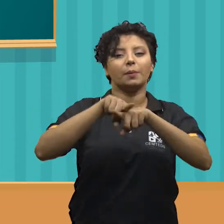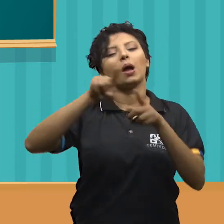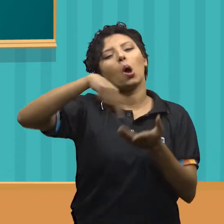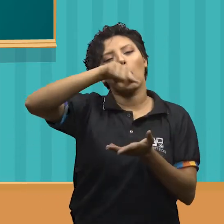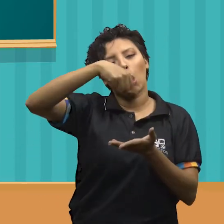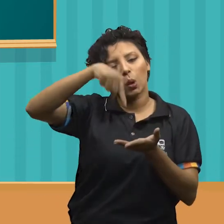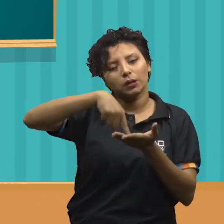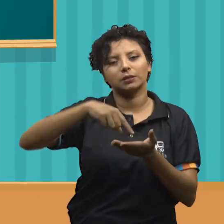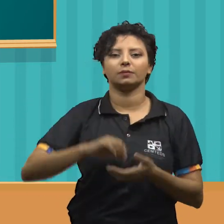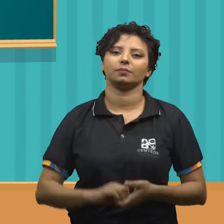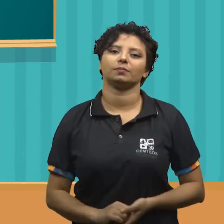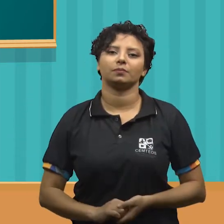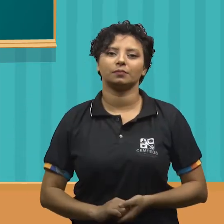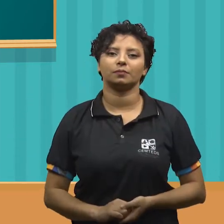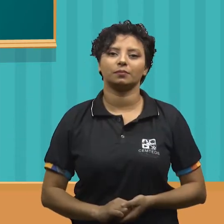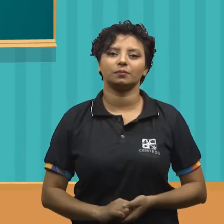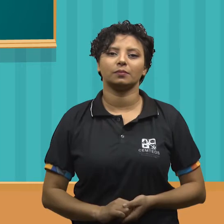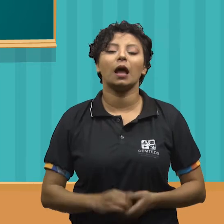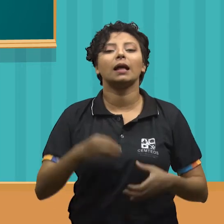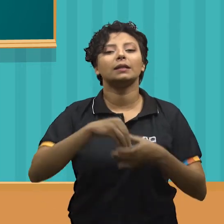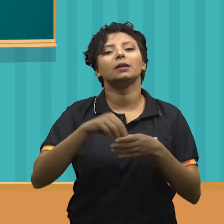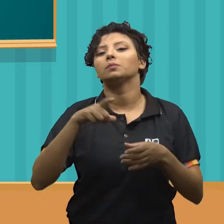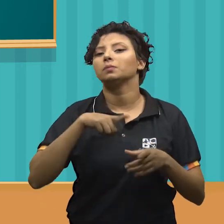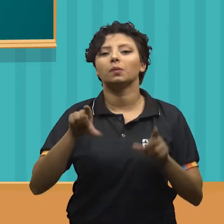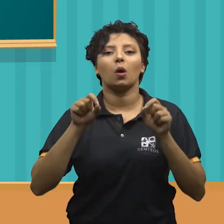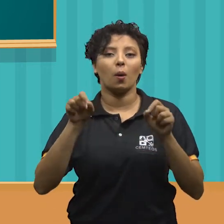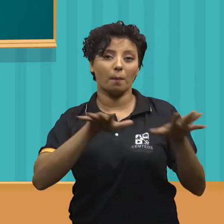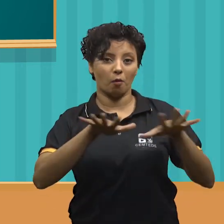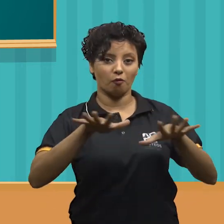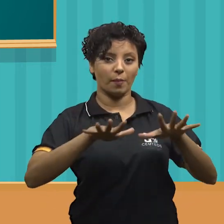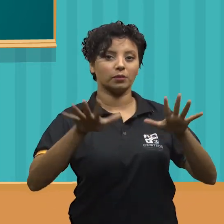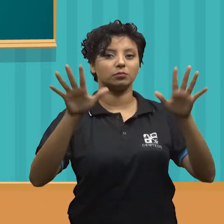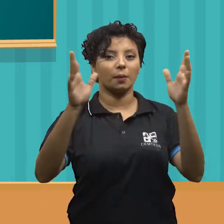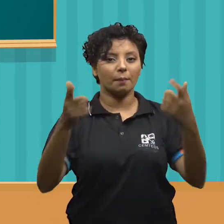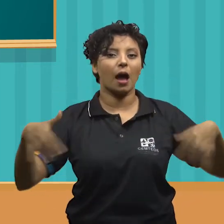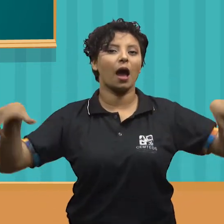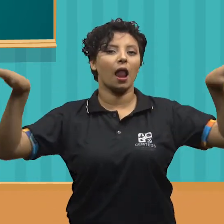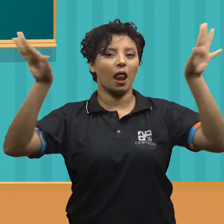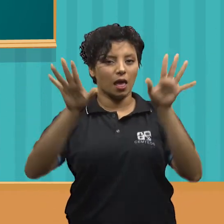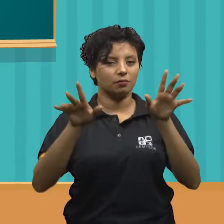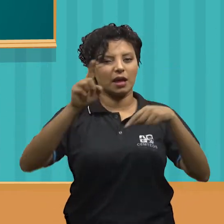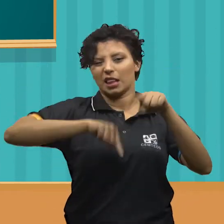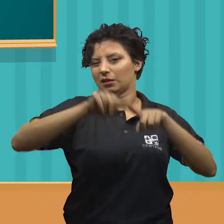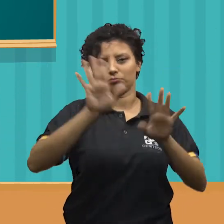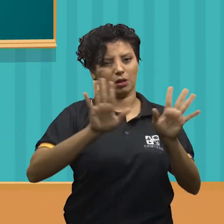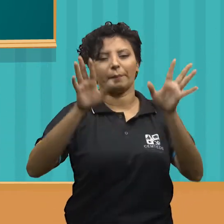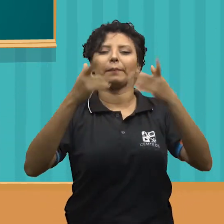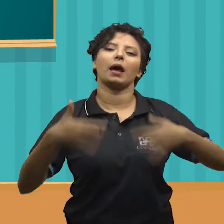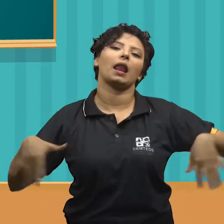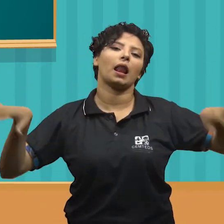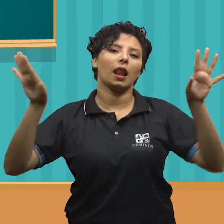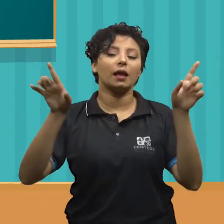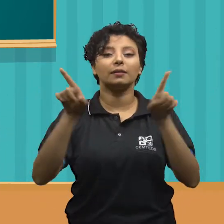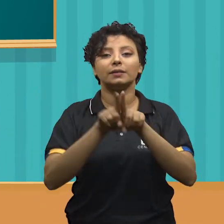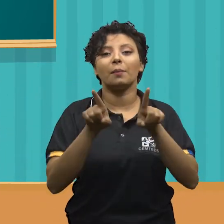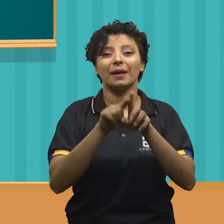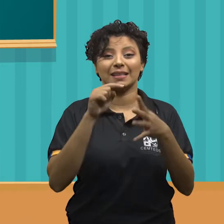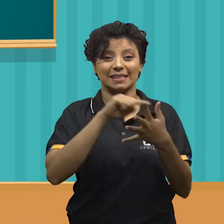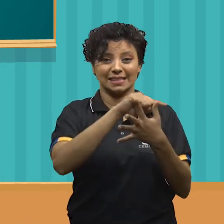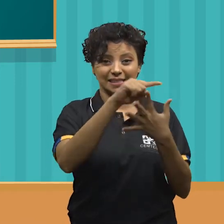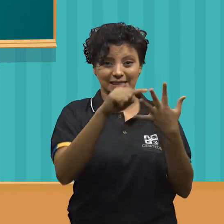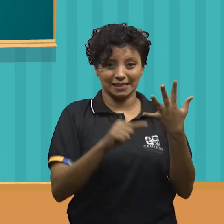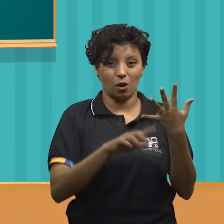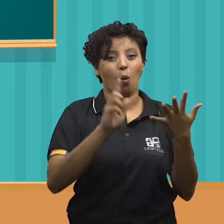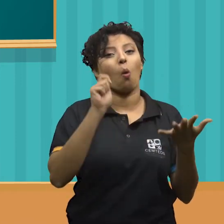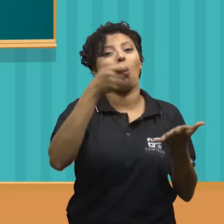e rotações. Os elementos que envolvem a modalidade são os movimentos de mão livres, sem utilização de aparelhos e a utilização dos